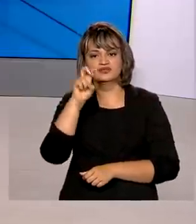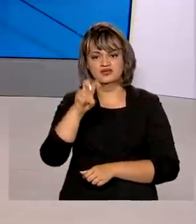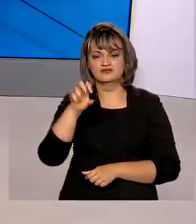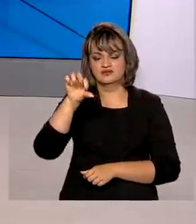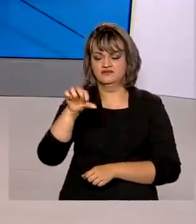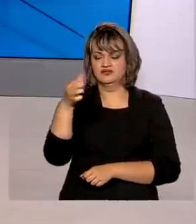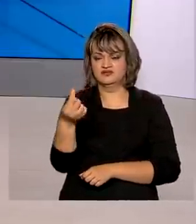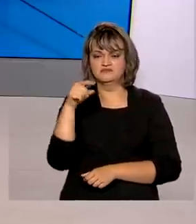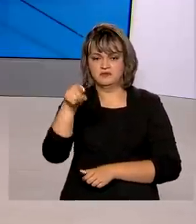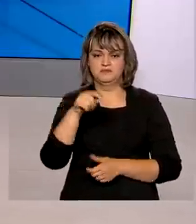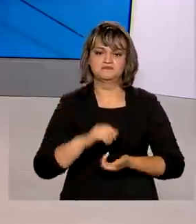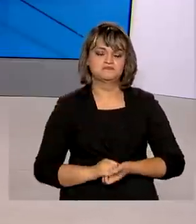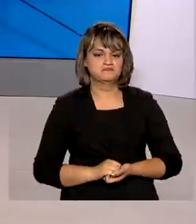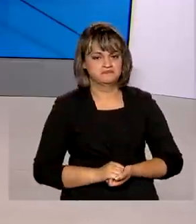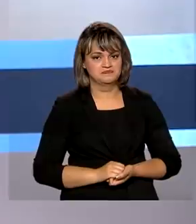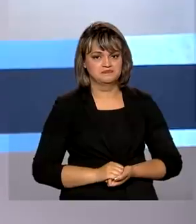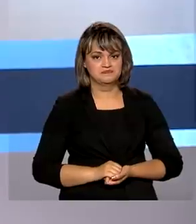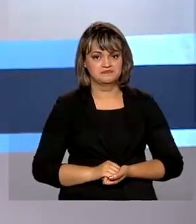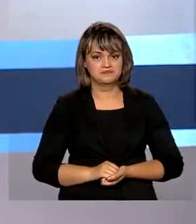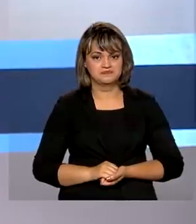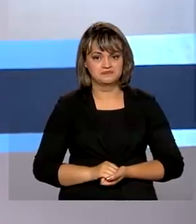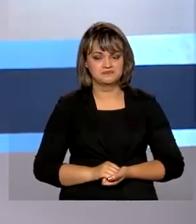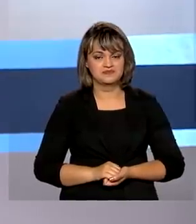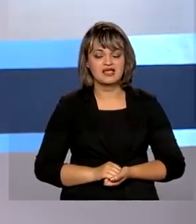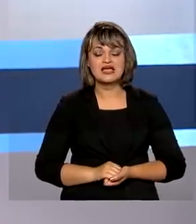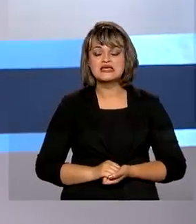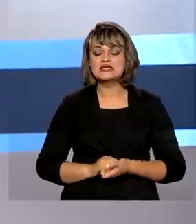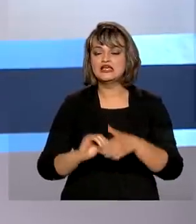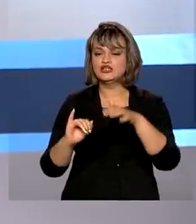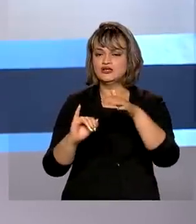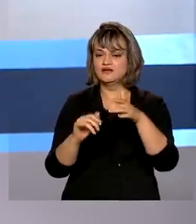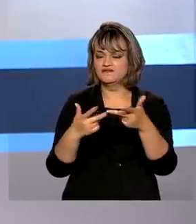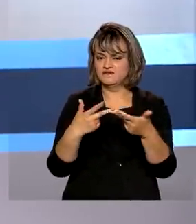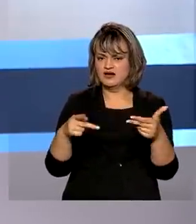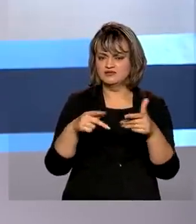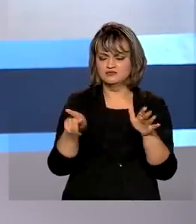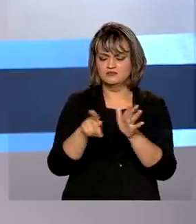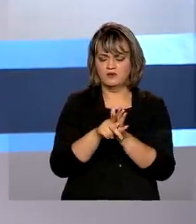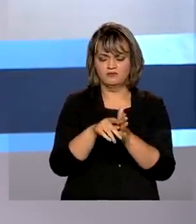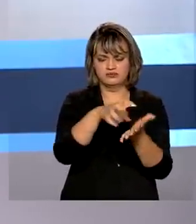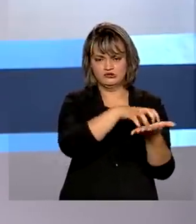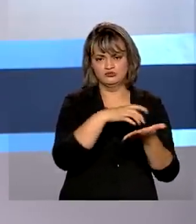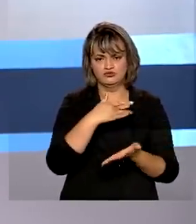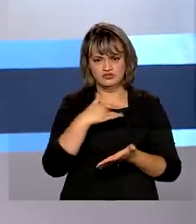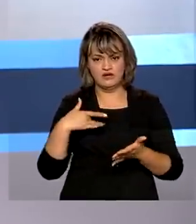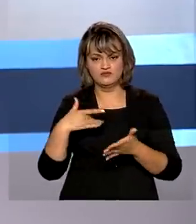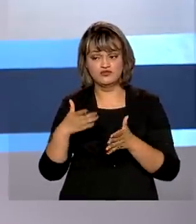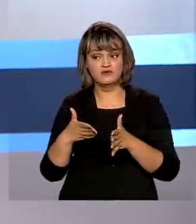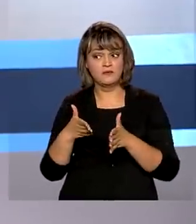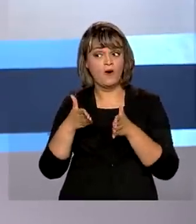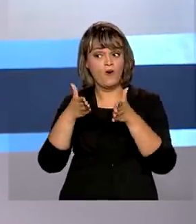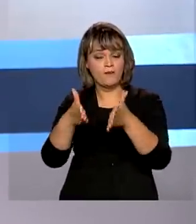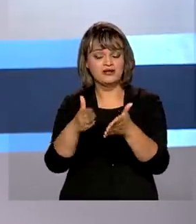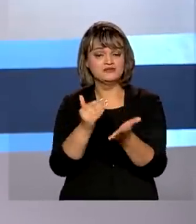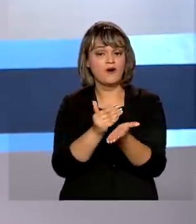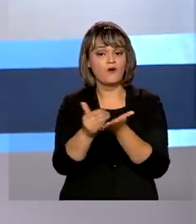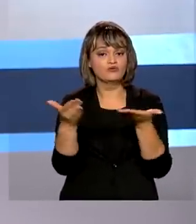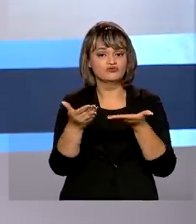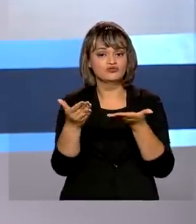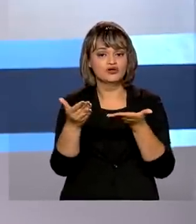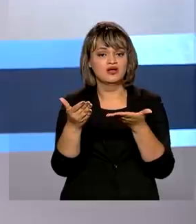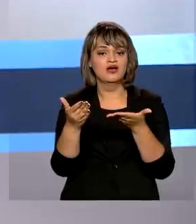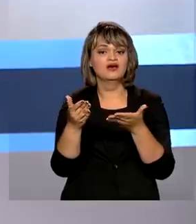596 mil. Instituições de saúde vão poder aderir, a partir de hoje, a edição